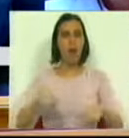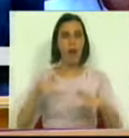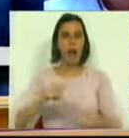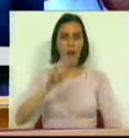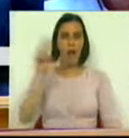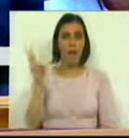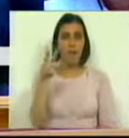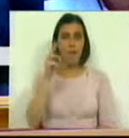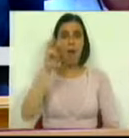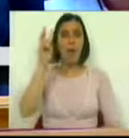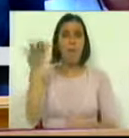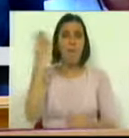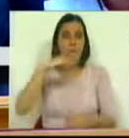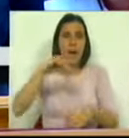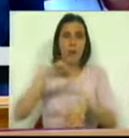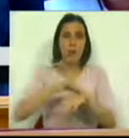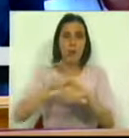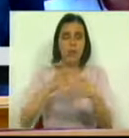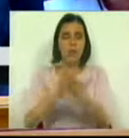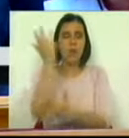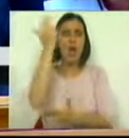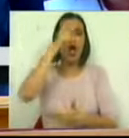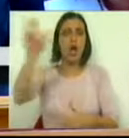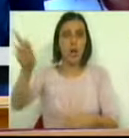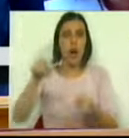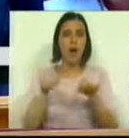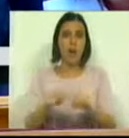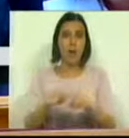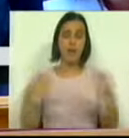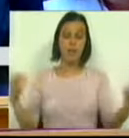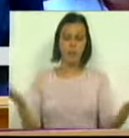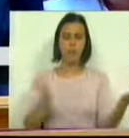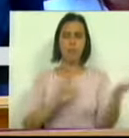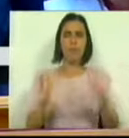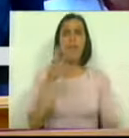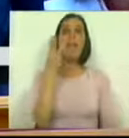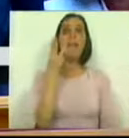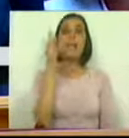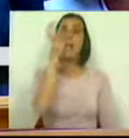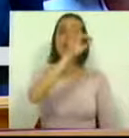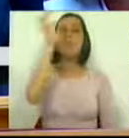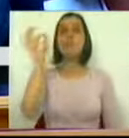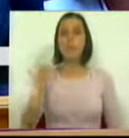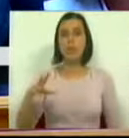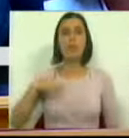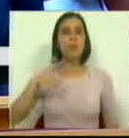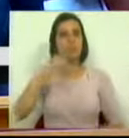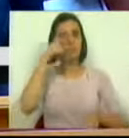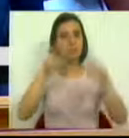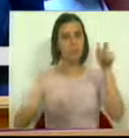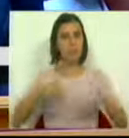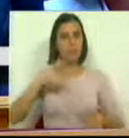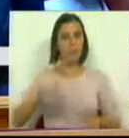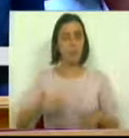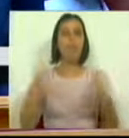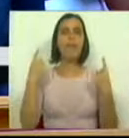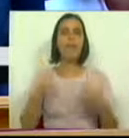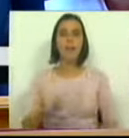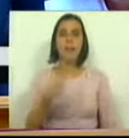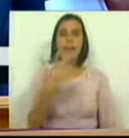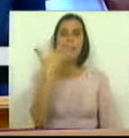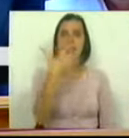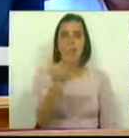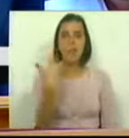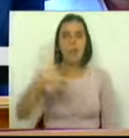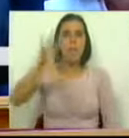duas ou mais doenças crónicas e cerca de 3% dos portugueses sofre de 5